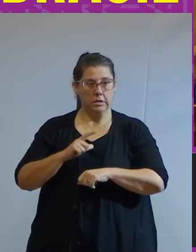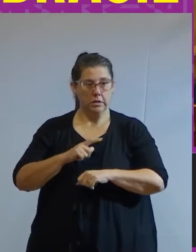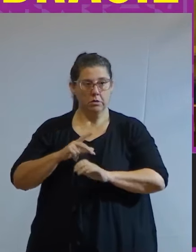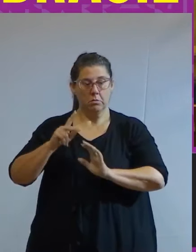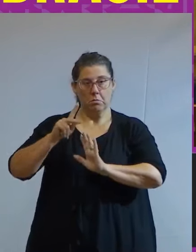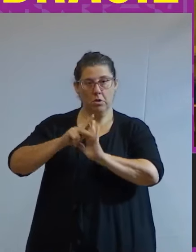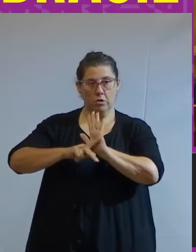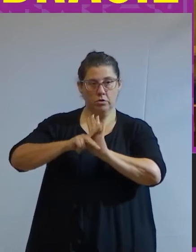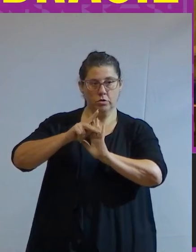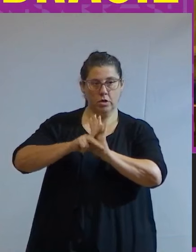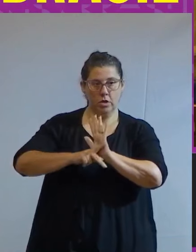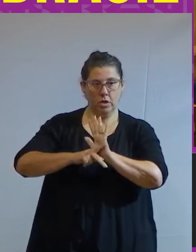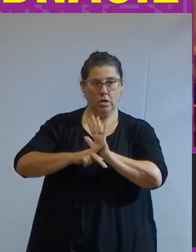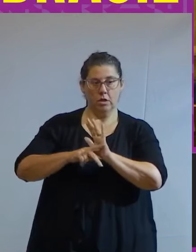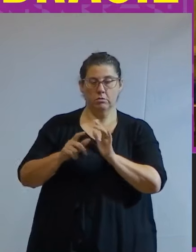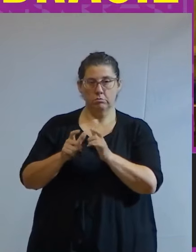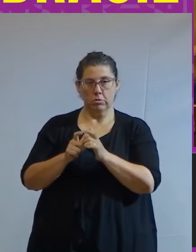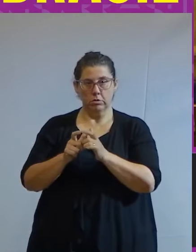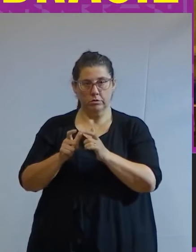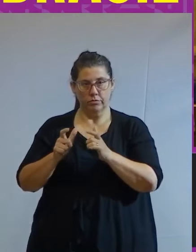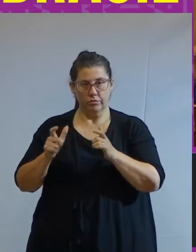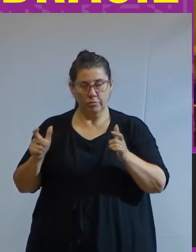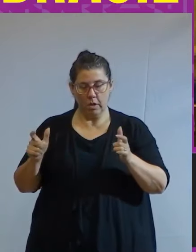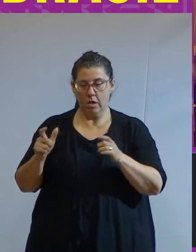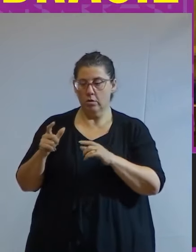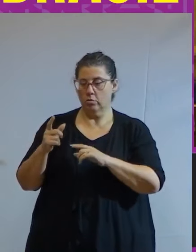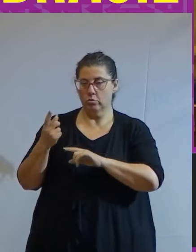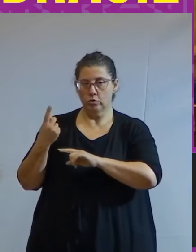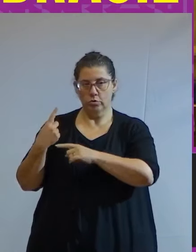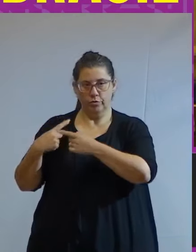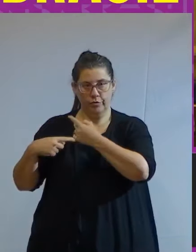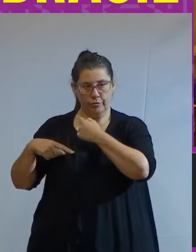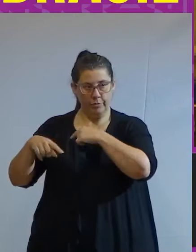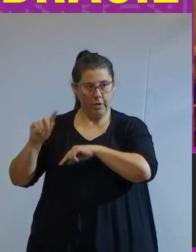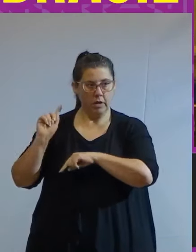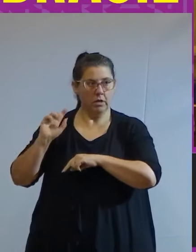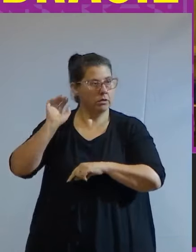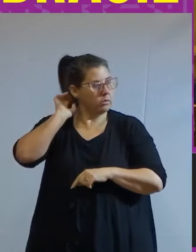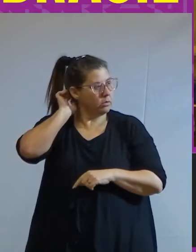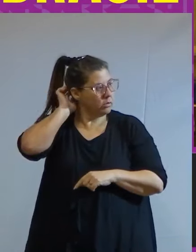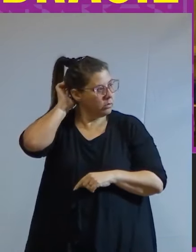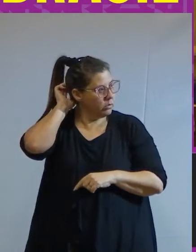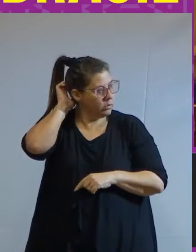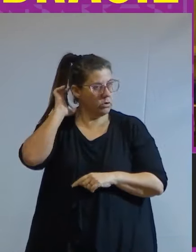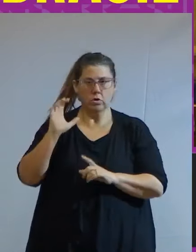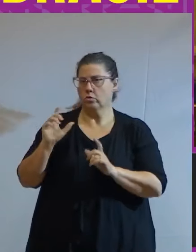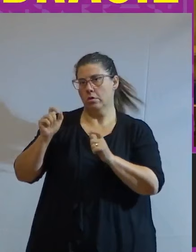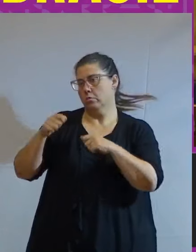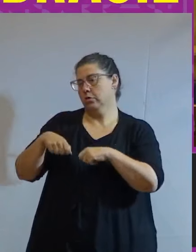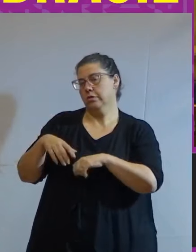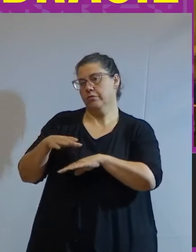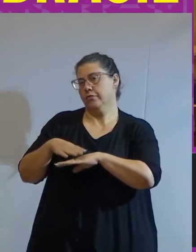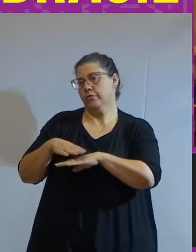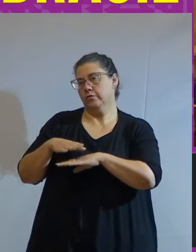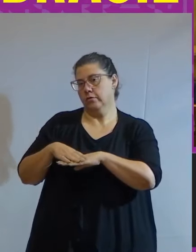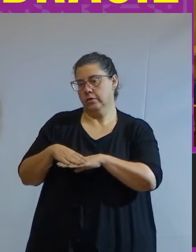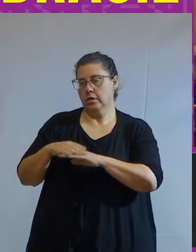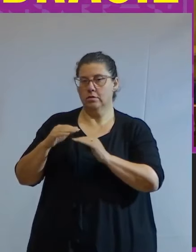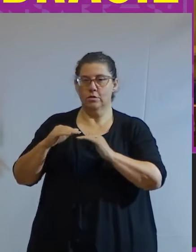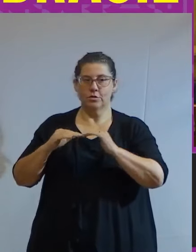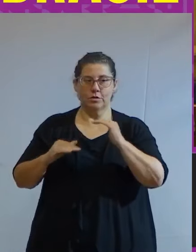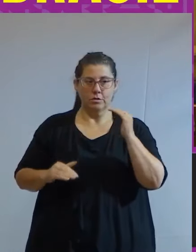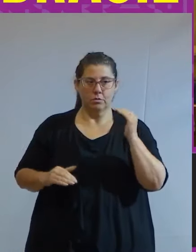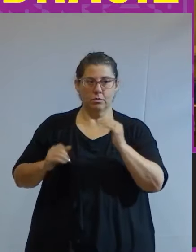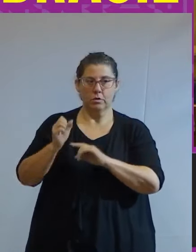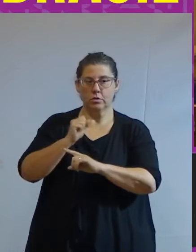de crescimento ou de desenvolvimento sem qual a gente não é possível combater essa desigualdade